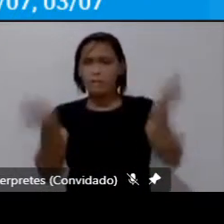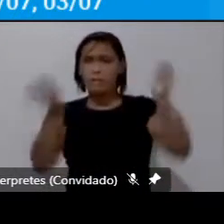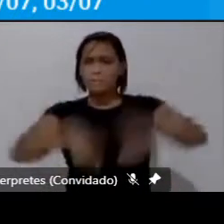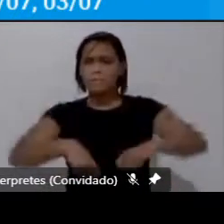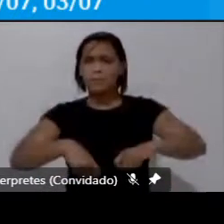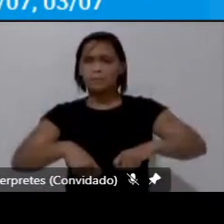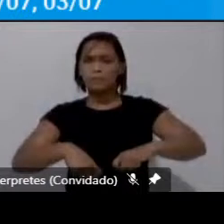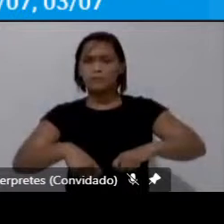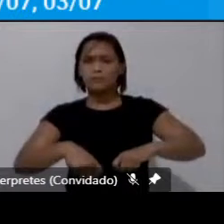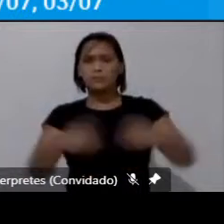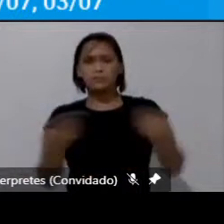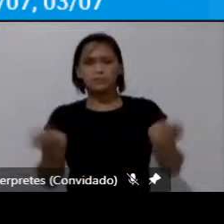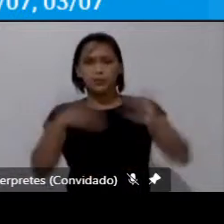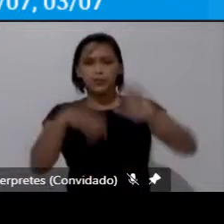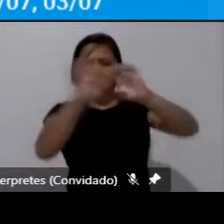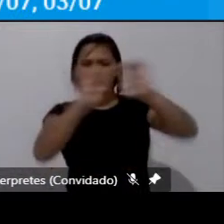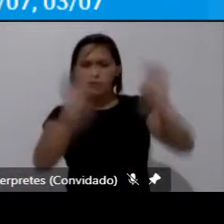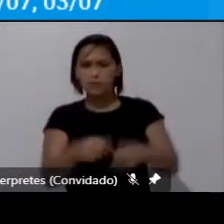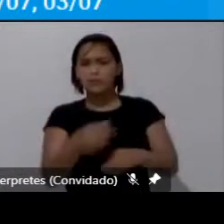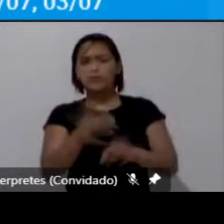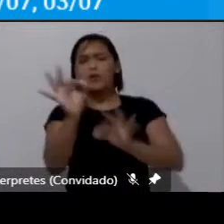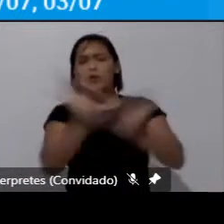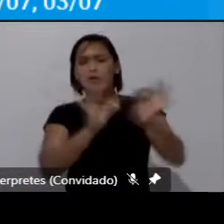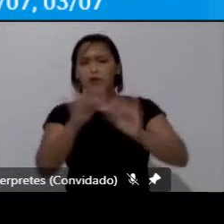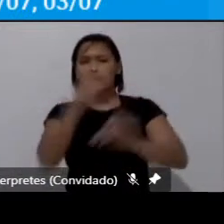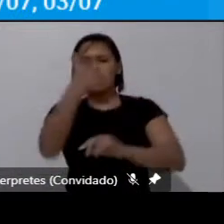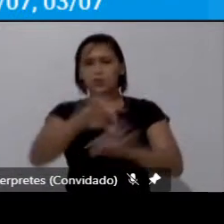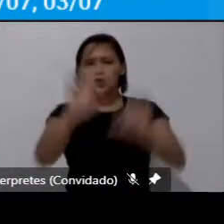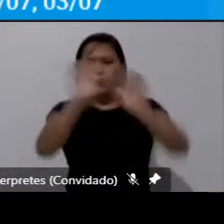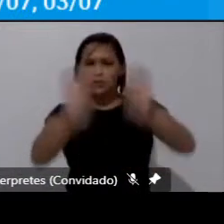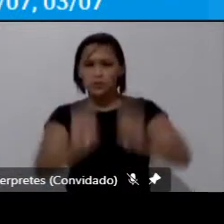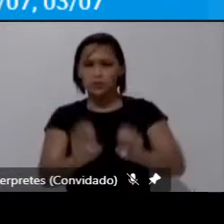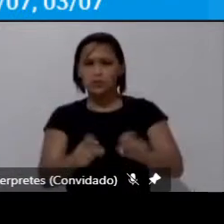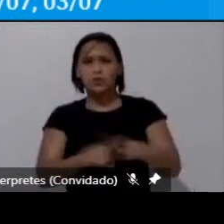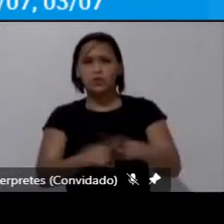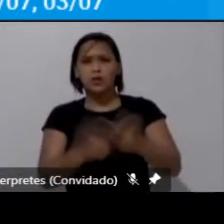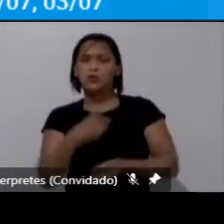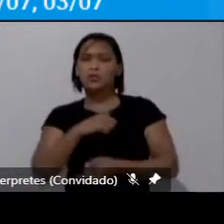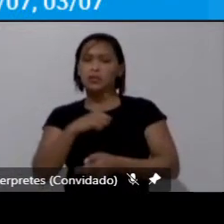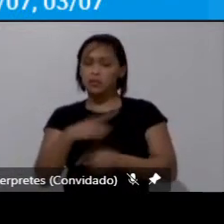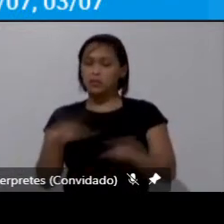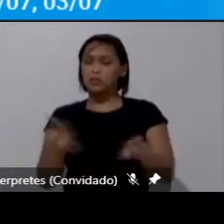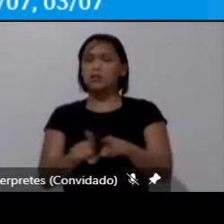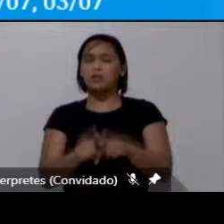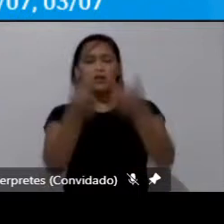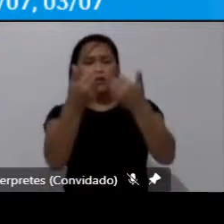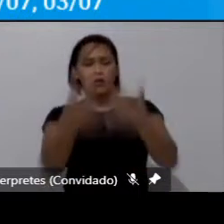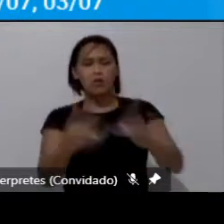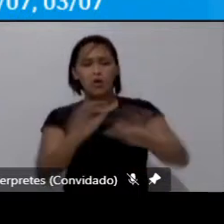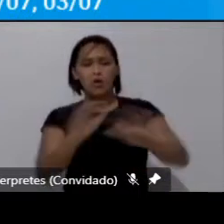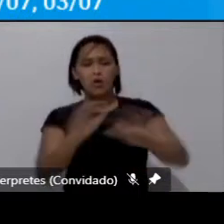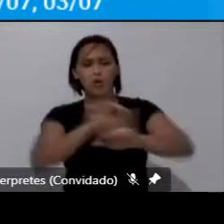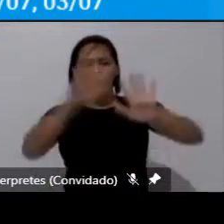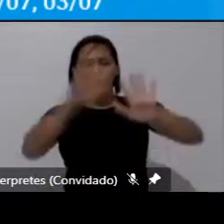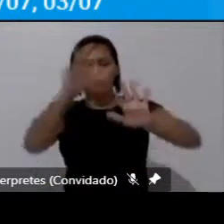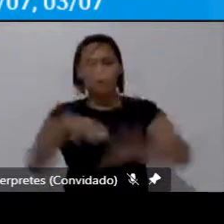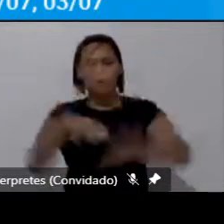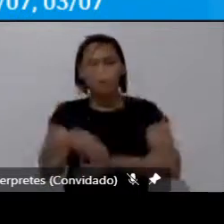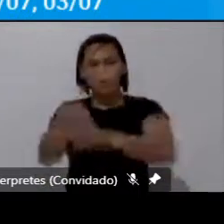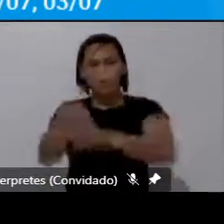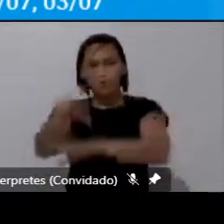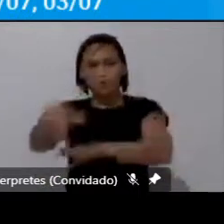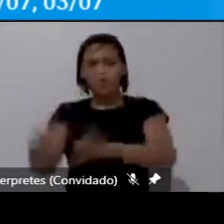recomposição uma integração da estrutura espacial então nós temos também que explorar os transportes